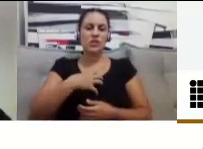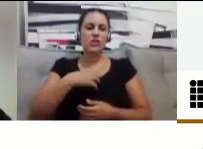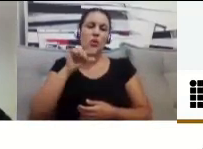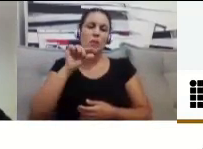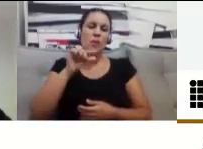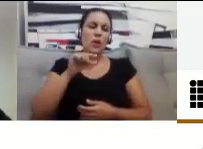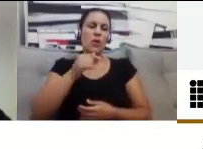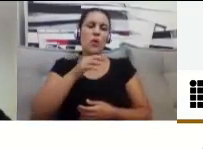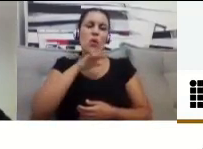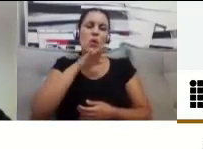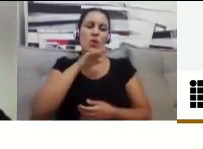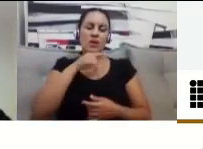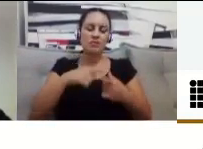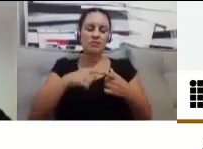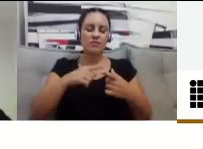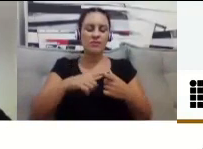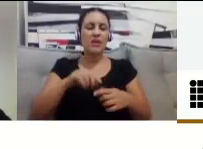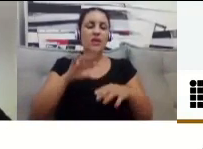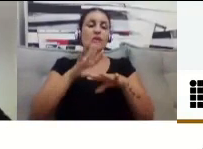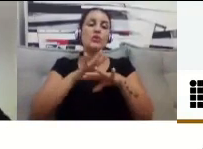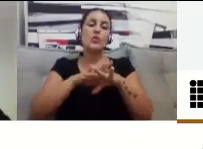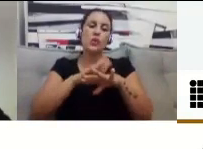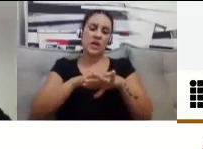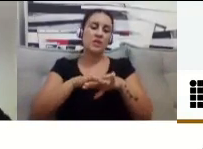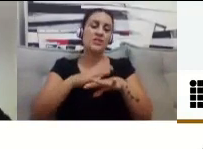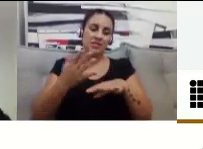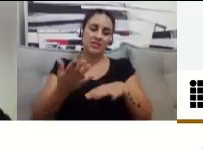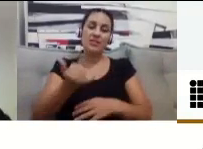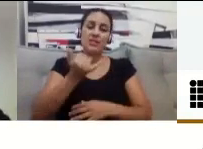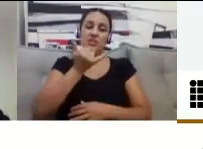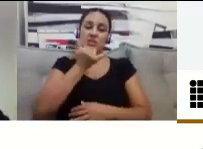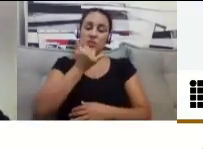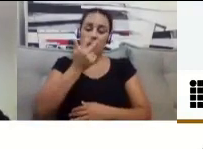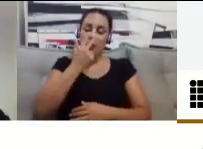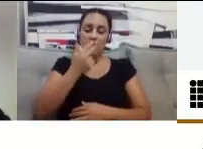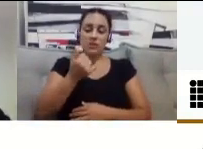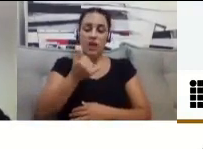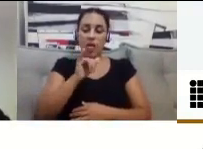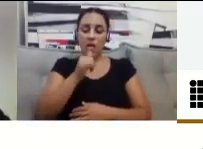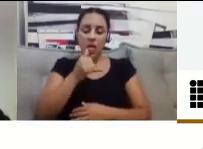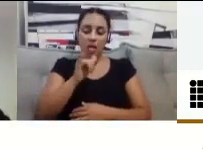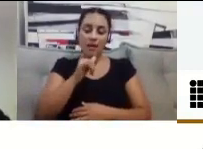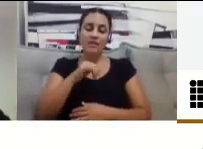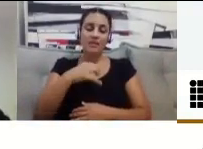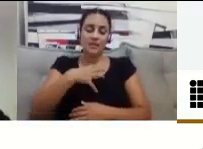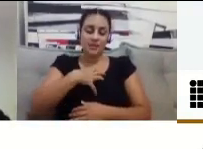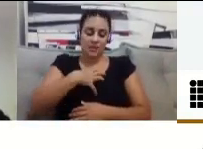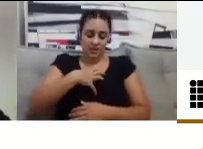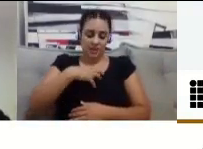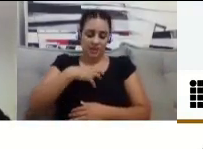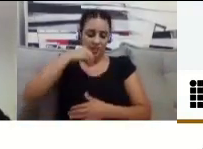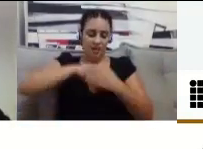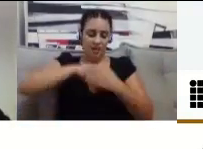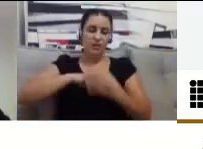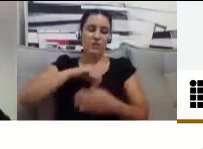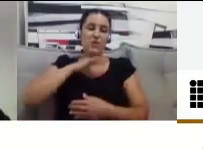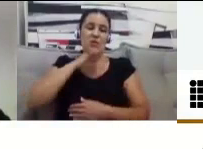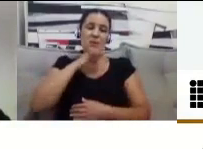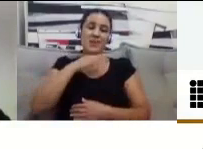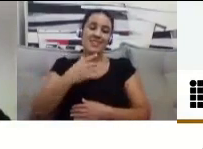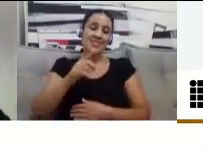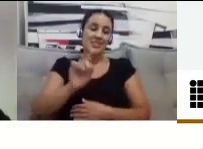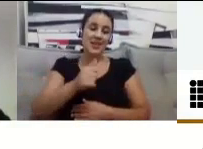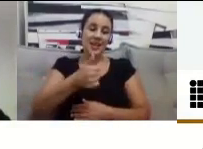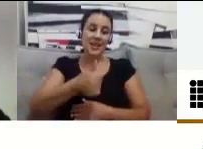Então, vocês me desculpem aí, se a energia não está 100% para receber vocês, mas hoje eu estou meio, meio para